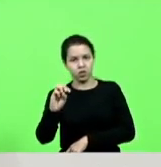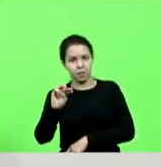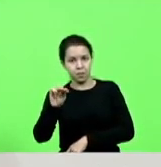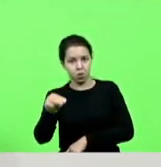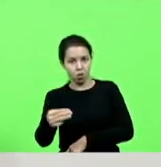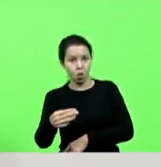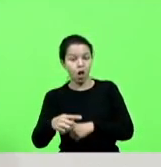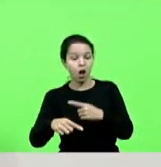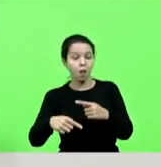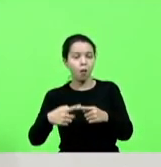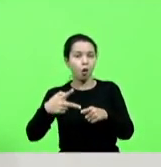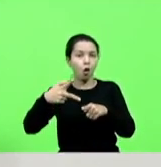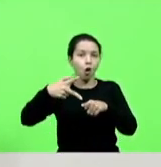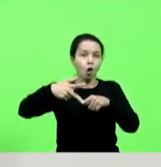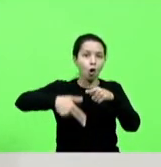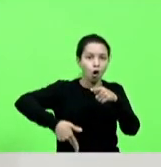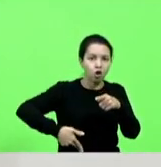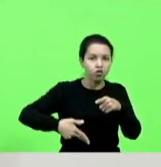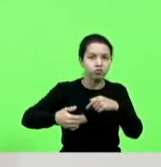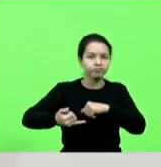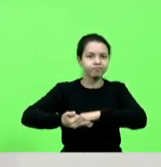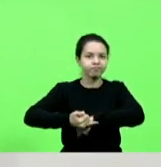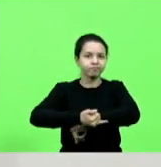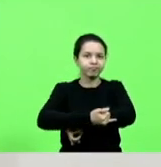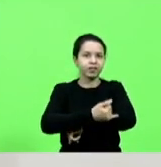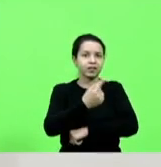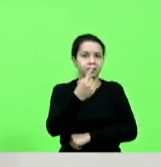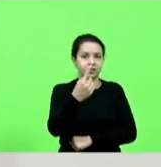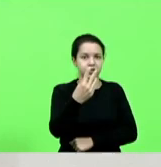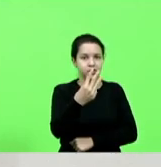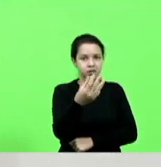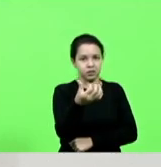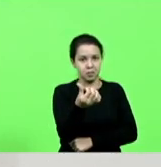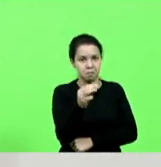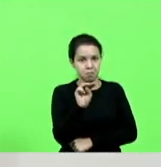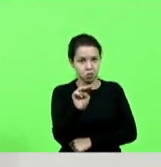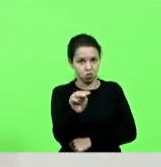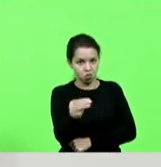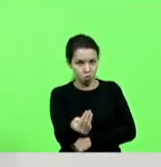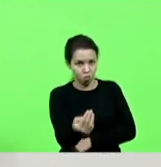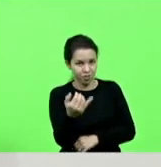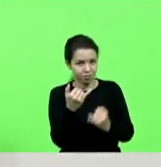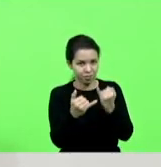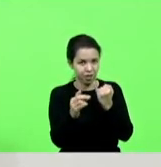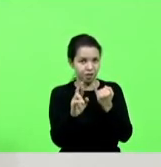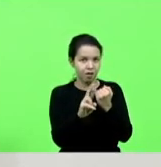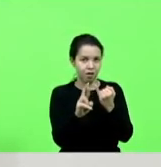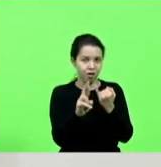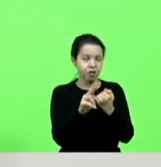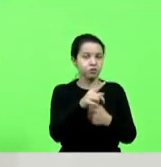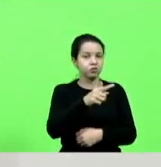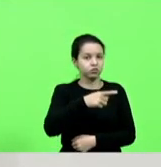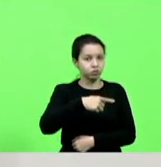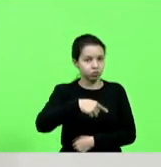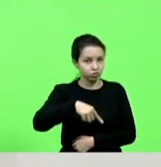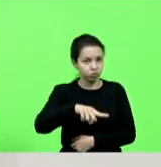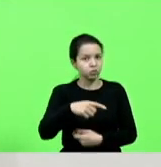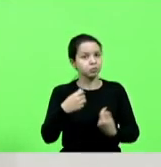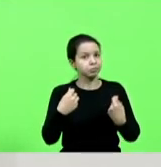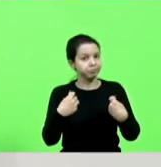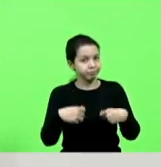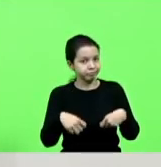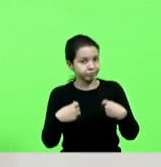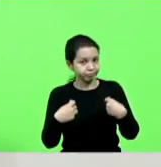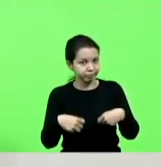da nossa infraestrutura de 136 milhões e meio de reais e a gente tem que conviver